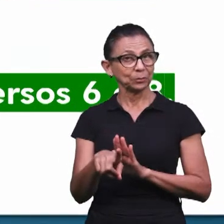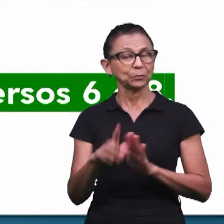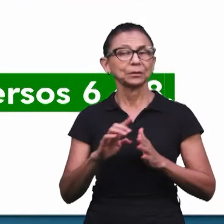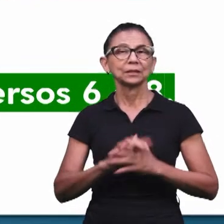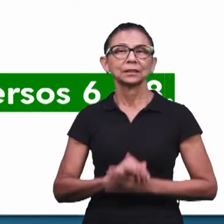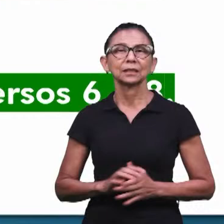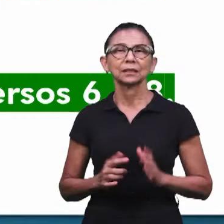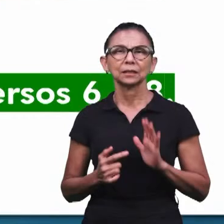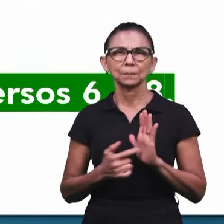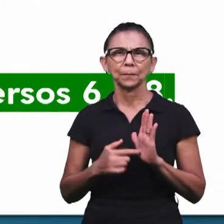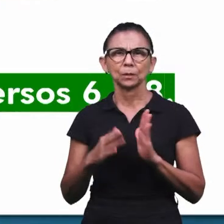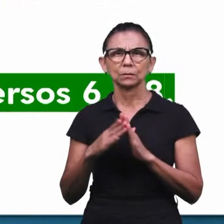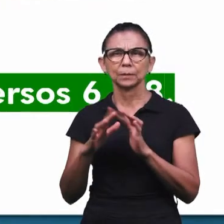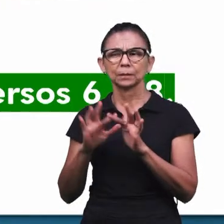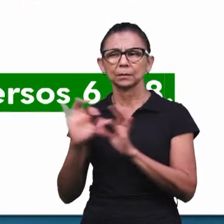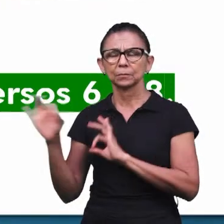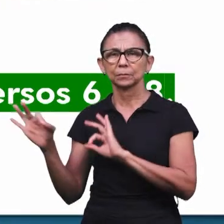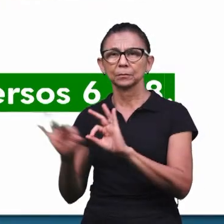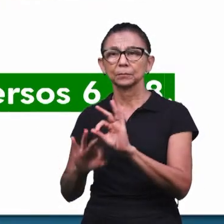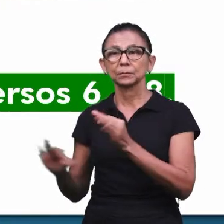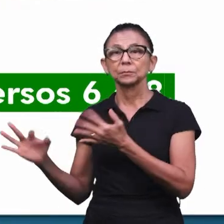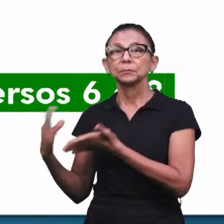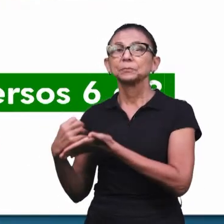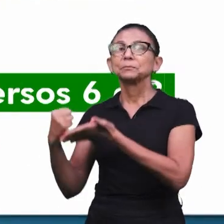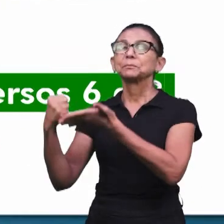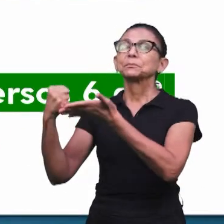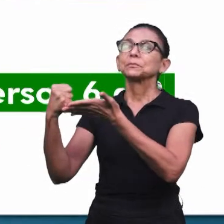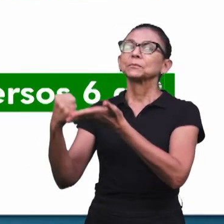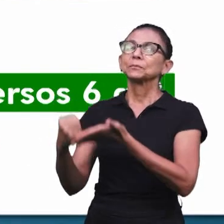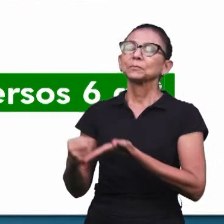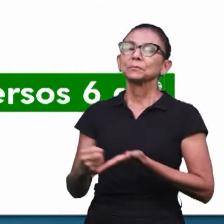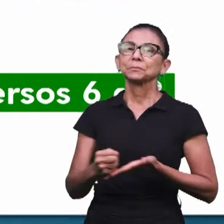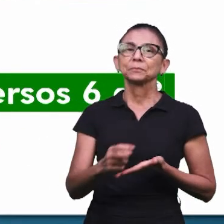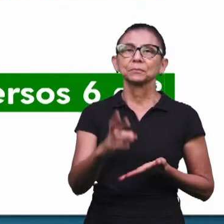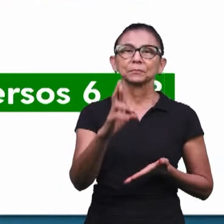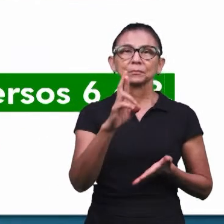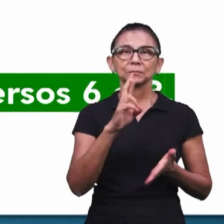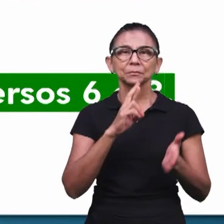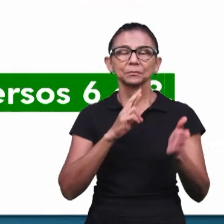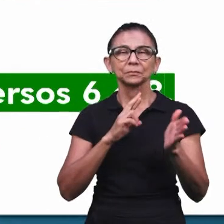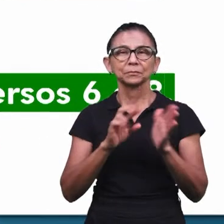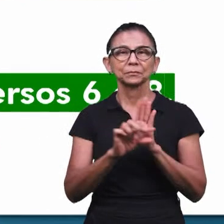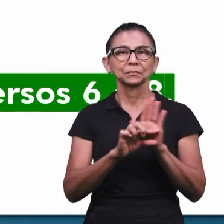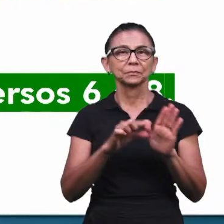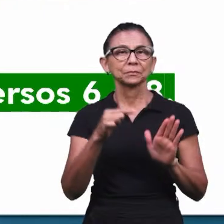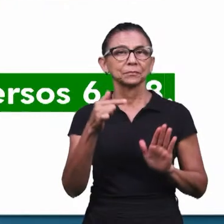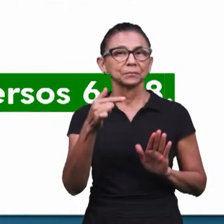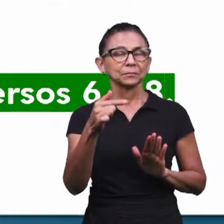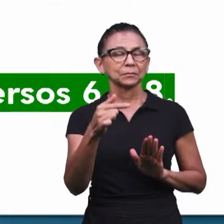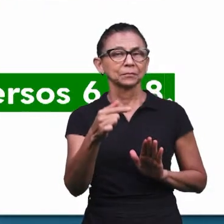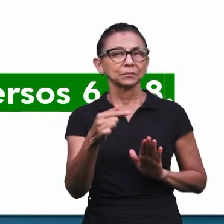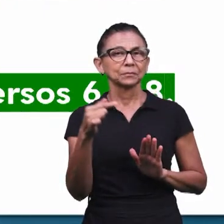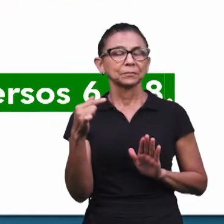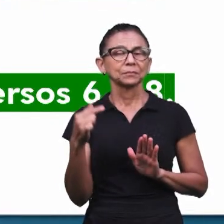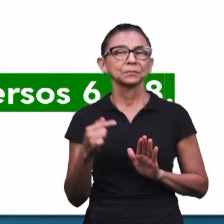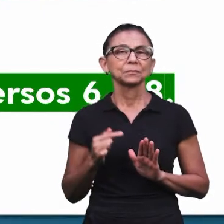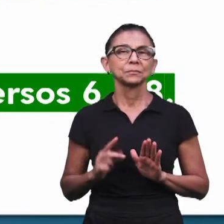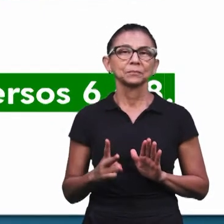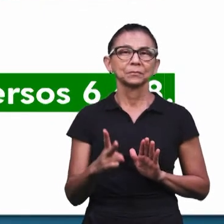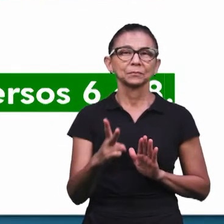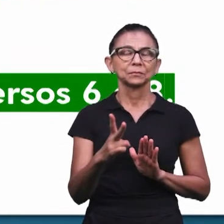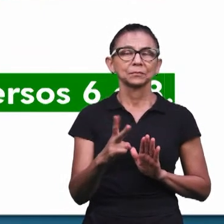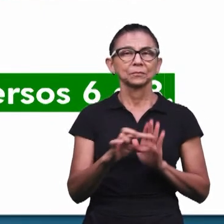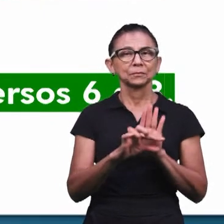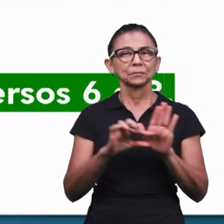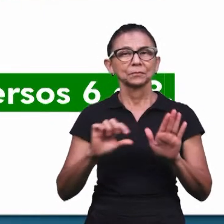identifica a igreja preparada para o arrebatamento, a resposta no versículo 7 e o complemento da resposta no